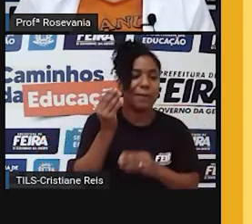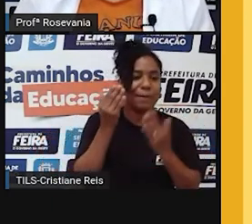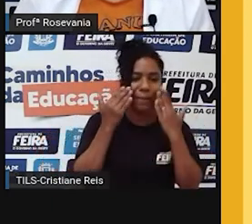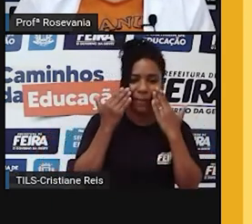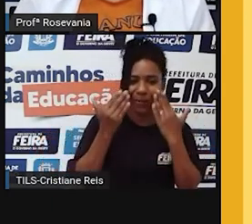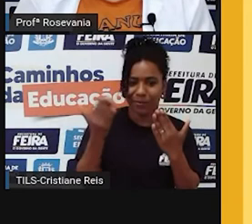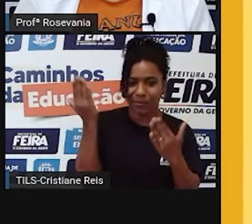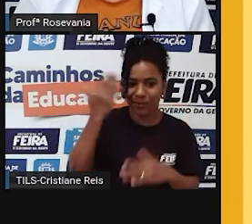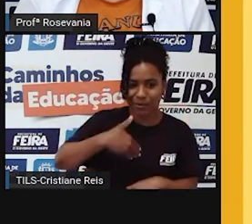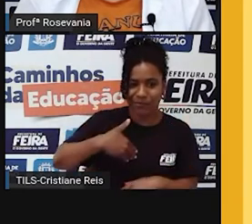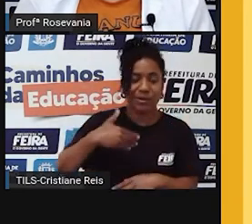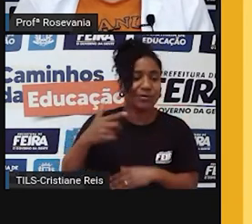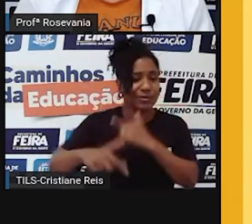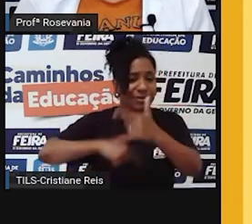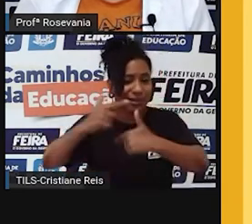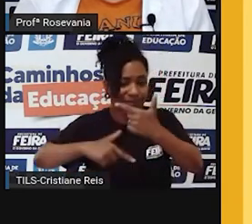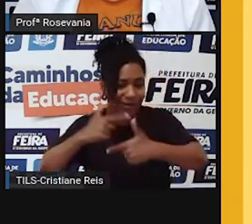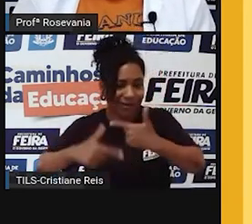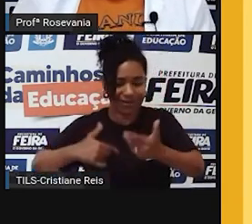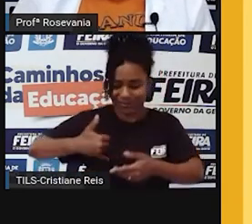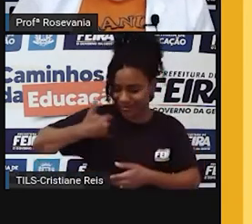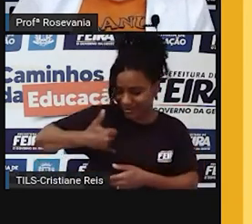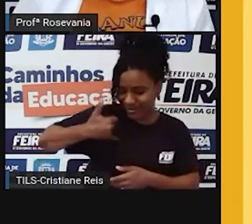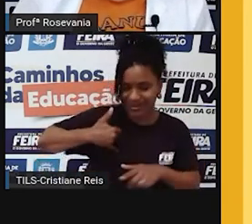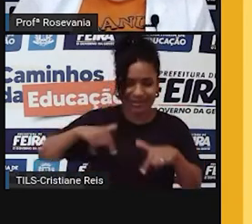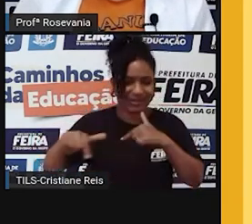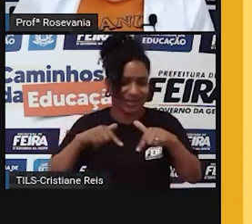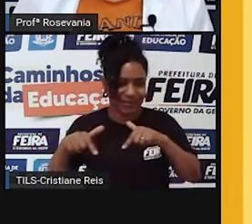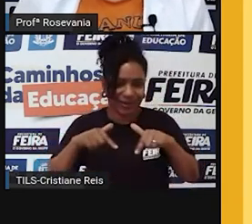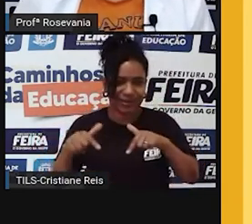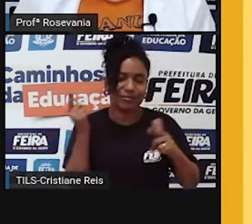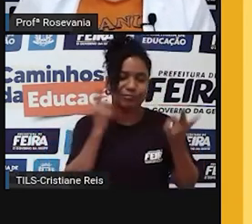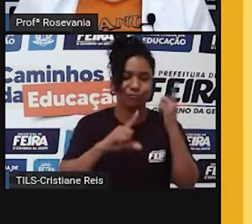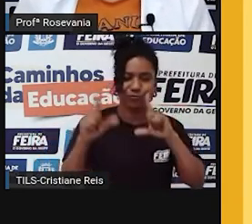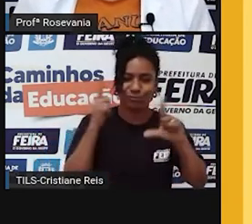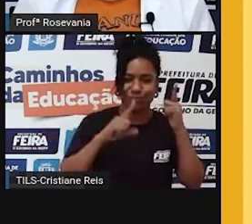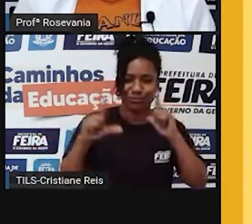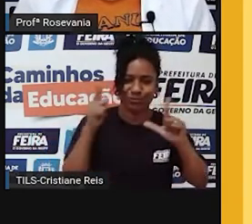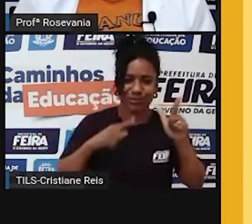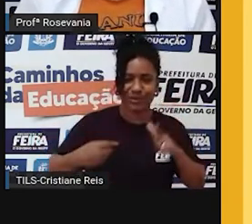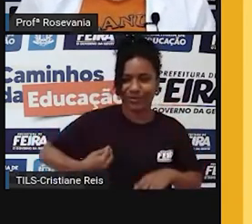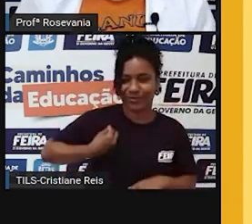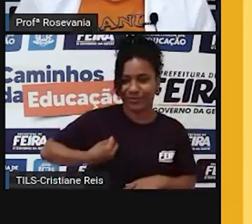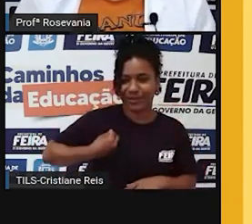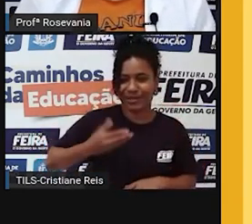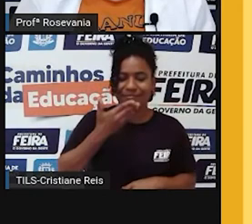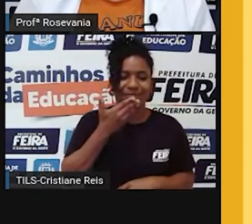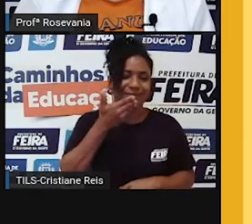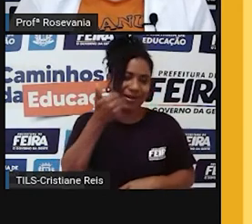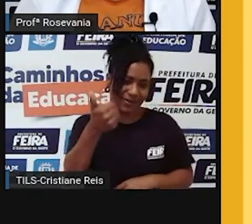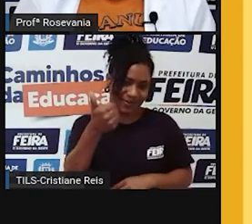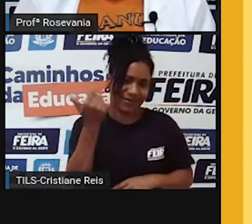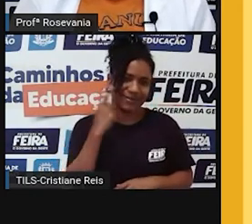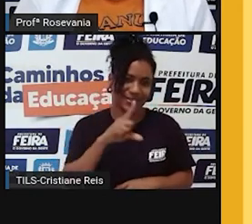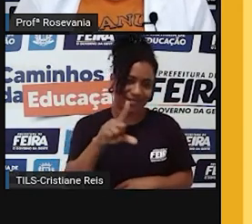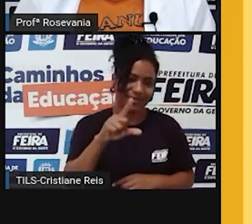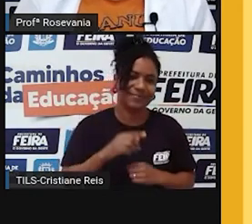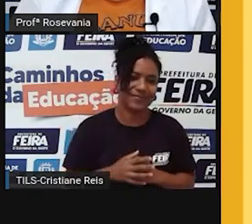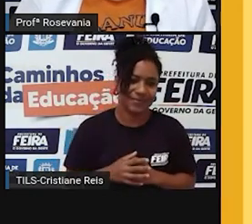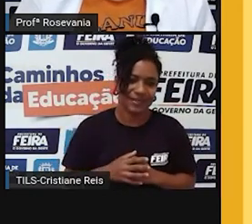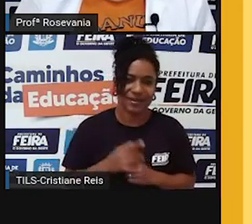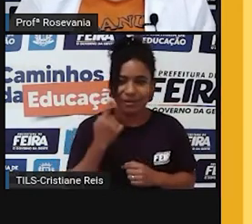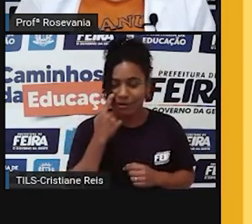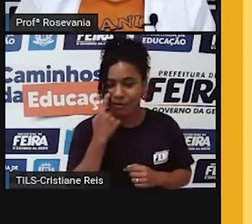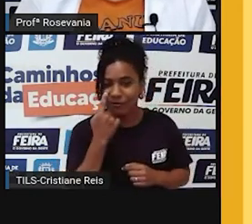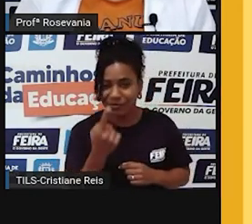gente trabalhando, tem mais gente nessa idade, é que as pessoas estão conseguindo sobreviver, estão conseguindo ter uma melhoria de vida. E olha a